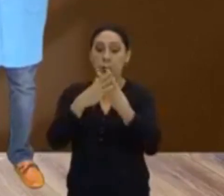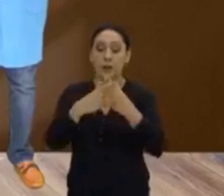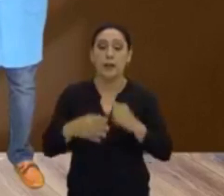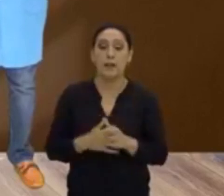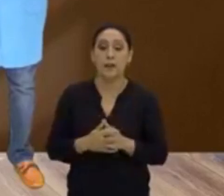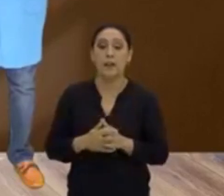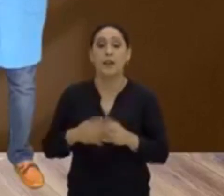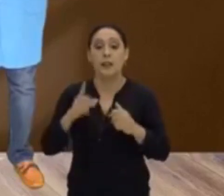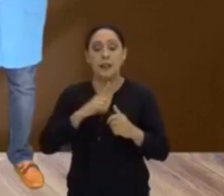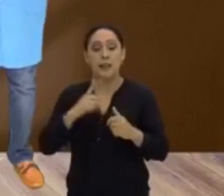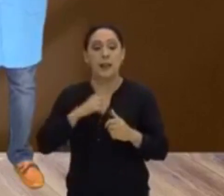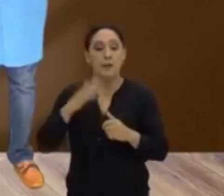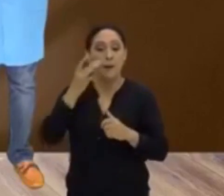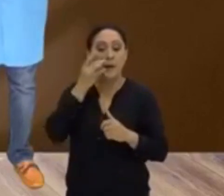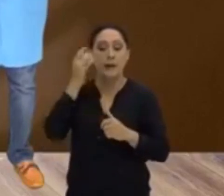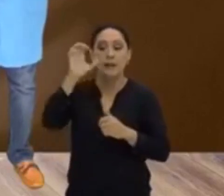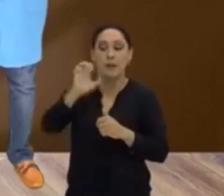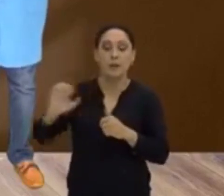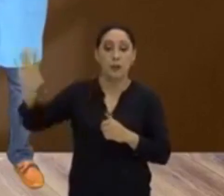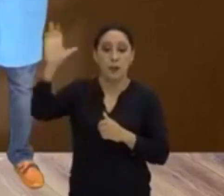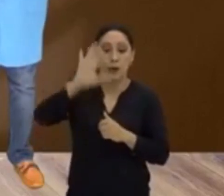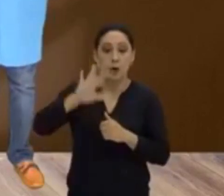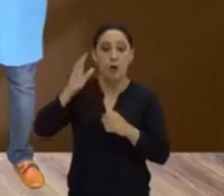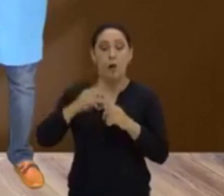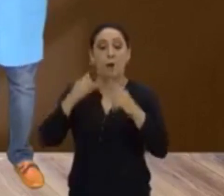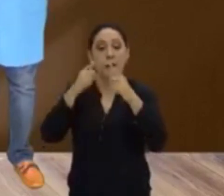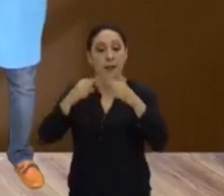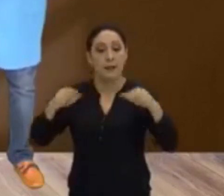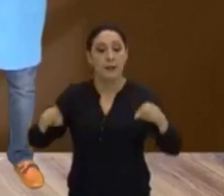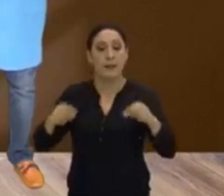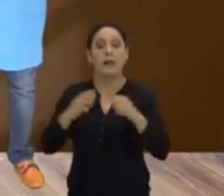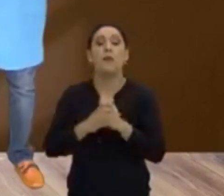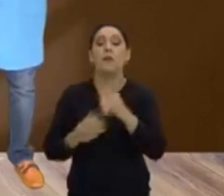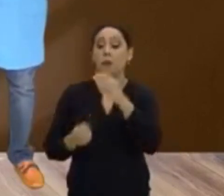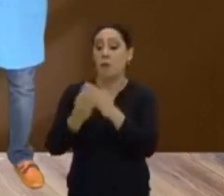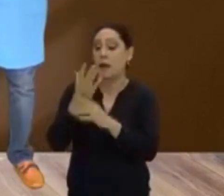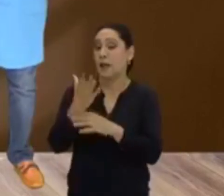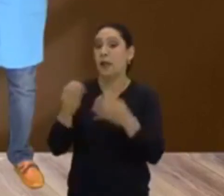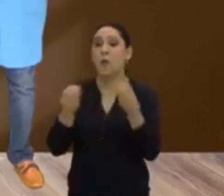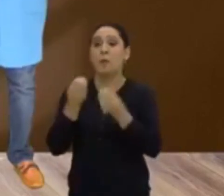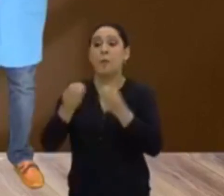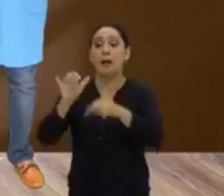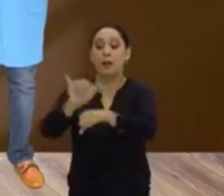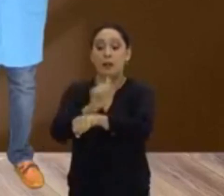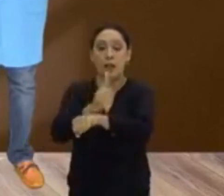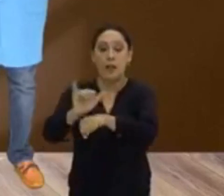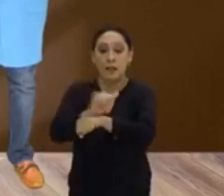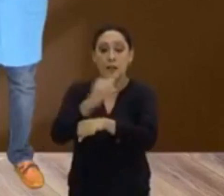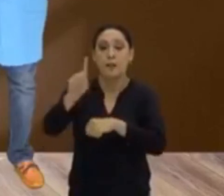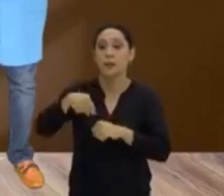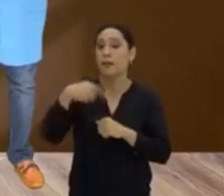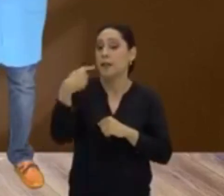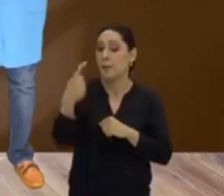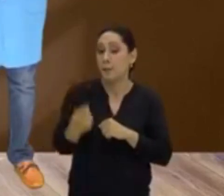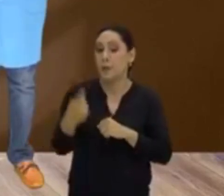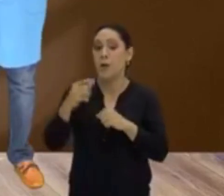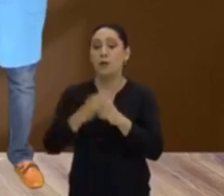estava presente na Europa. Então, de certa forma, deveria se criar algum mecanismo para, posteriormente,